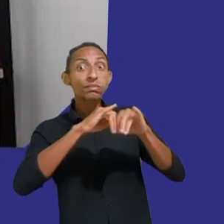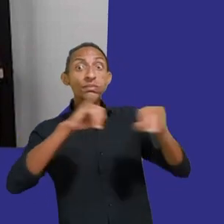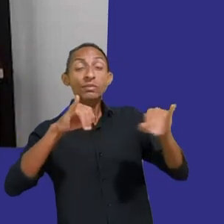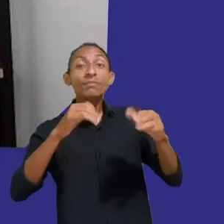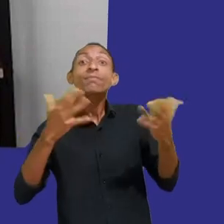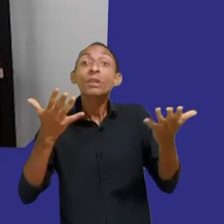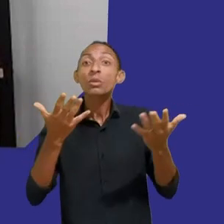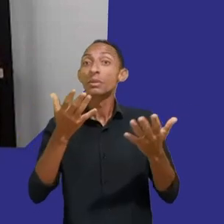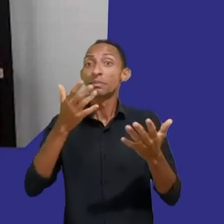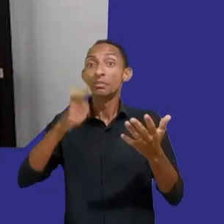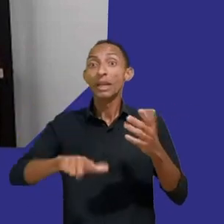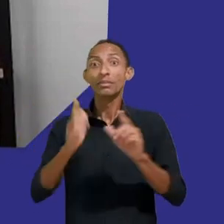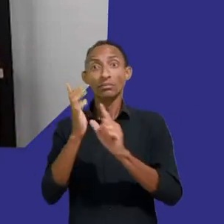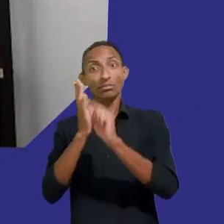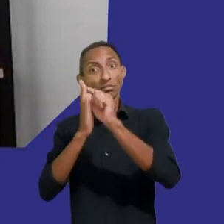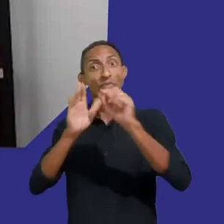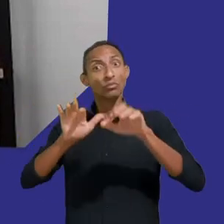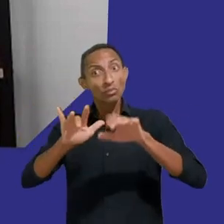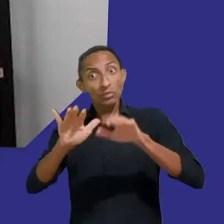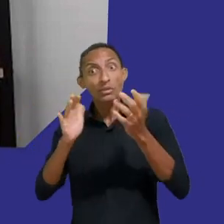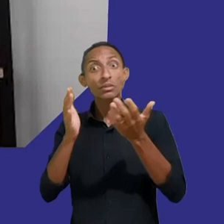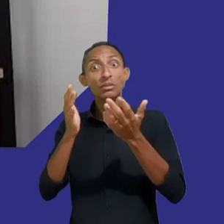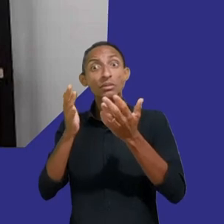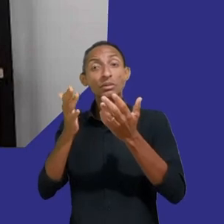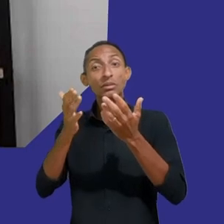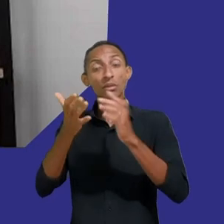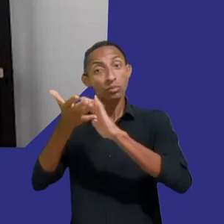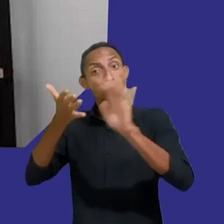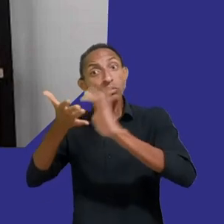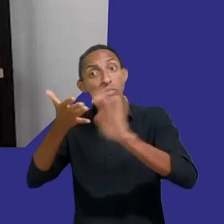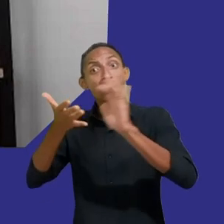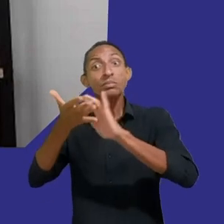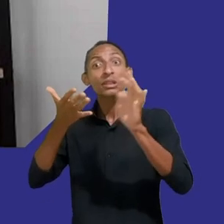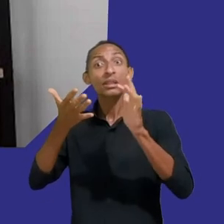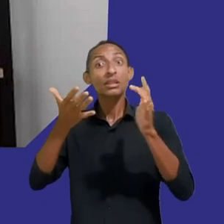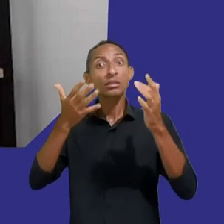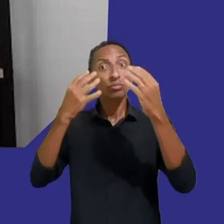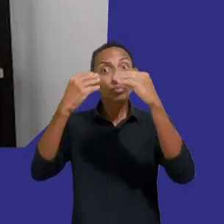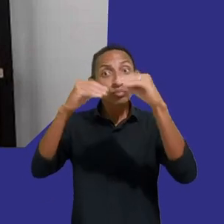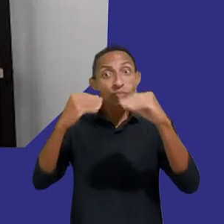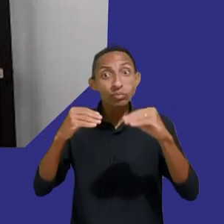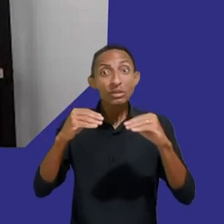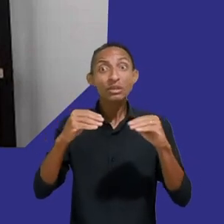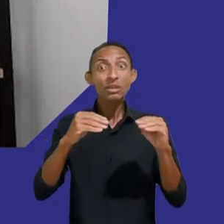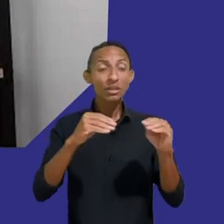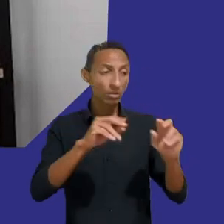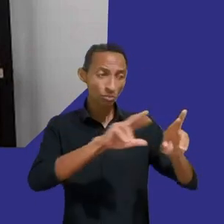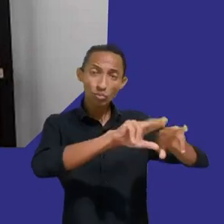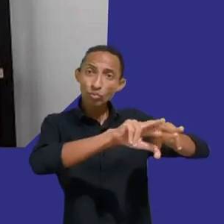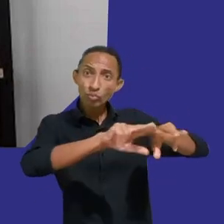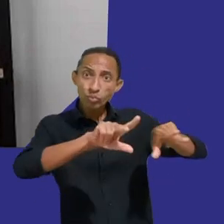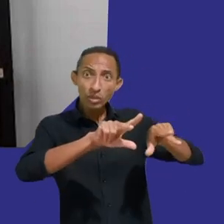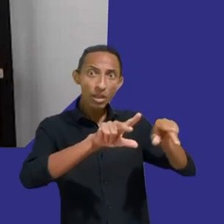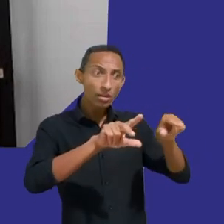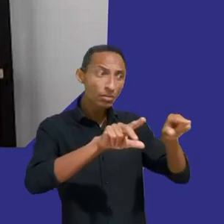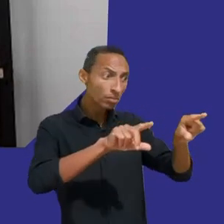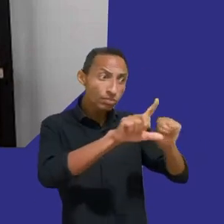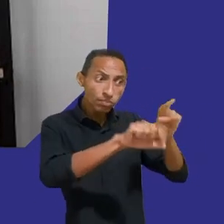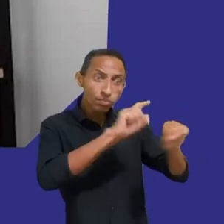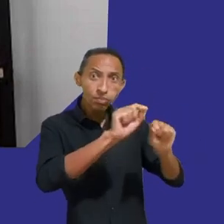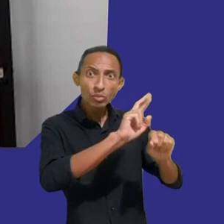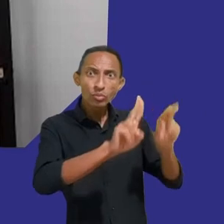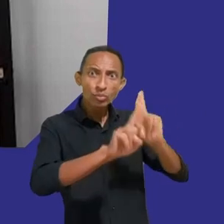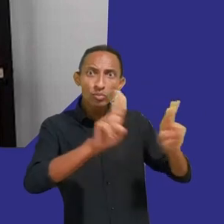está falando de design persuasivo, da coleta, armazenamento e processamento massivo de dados pessoais, entre tantos outros